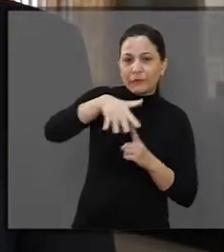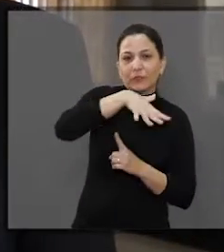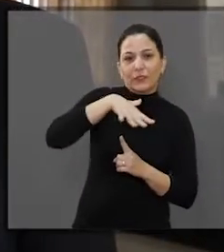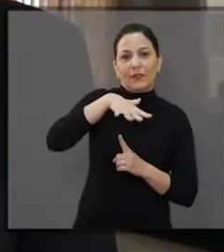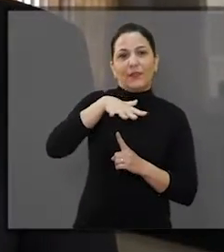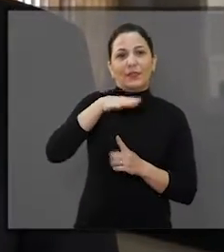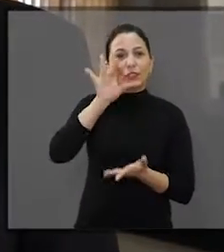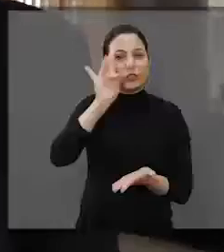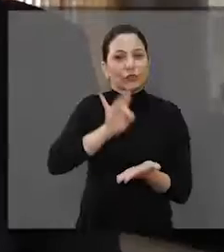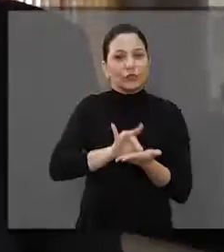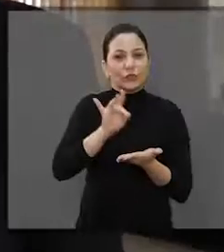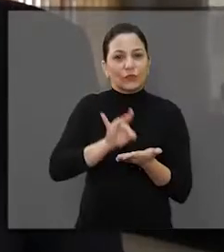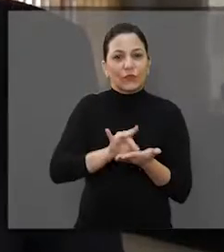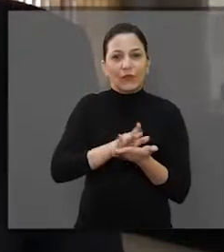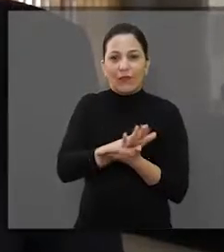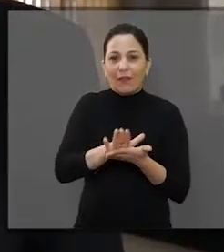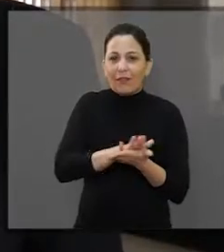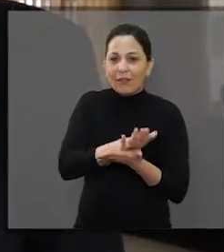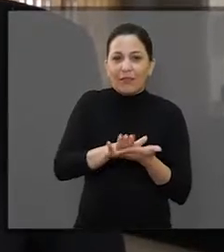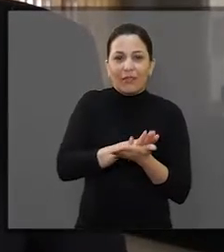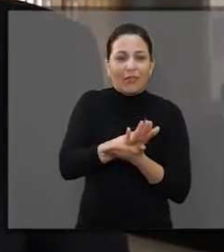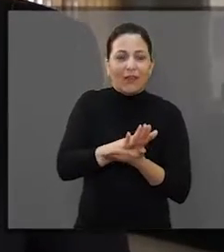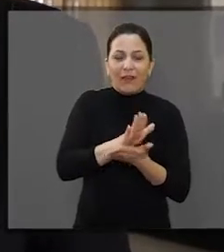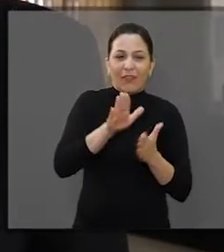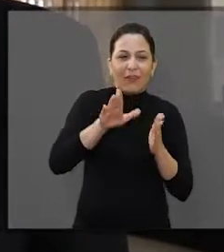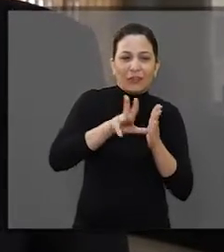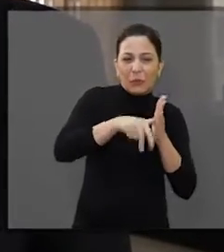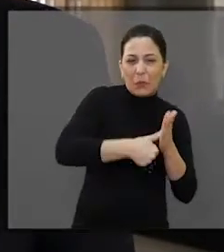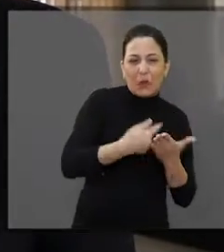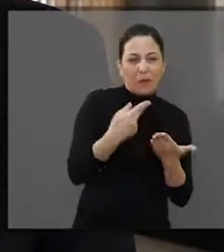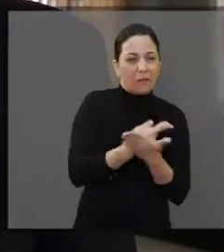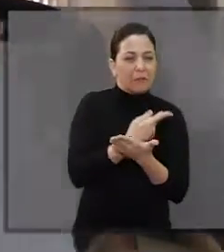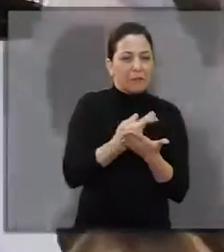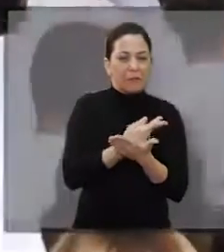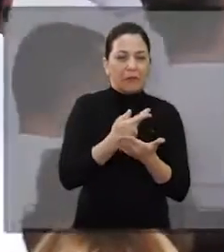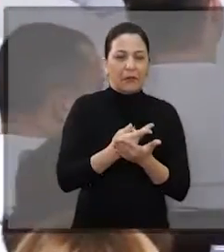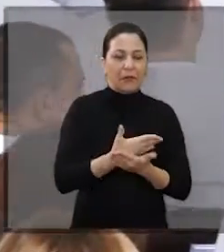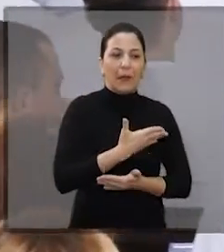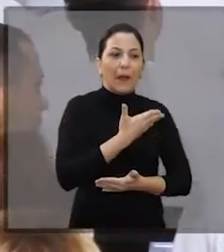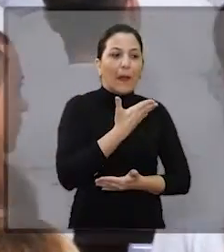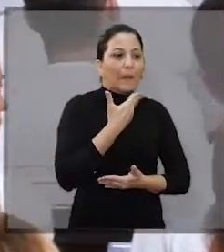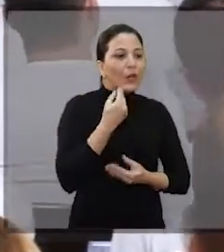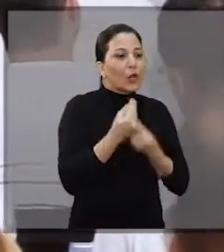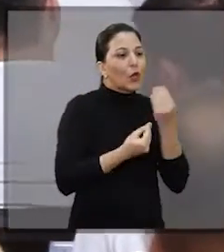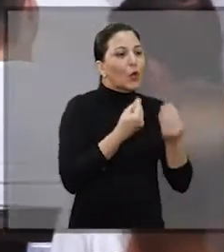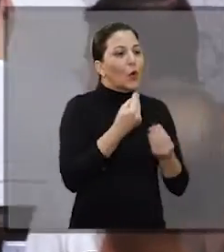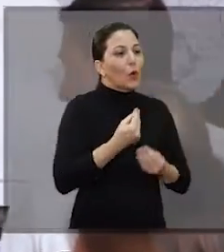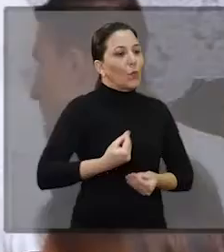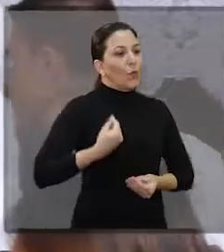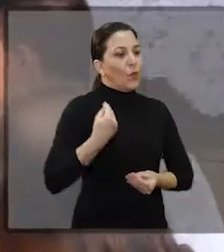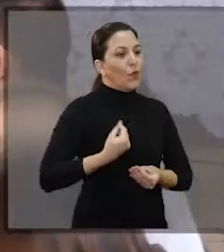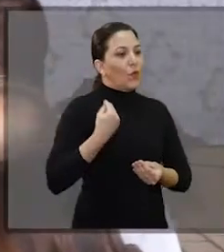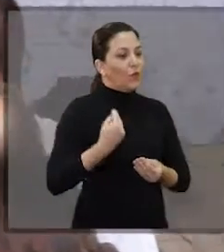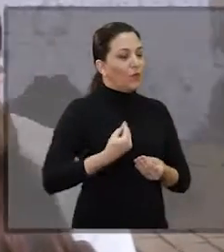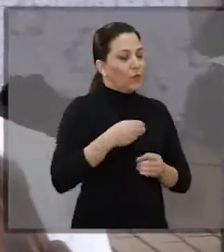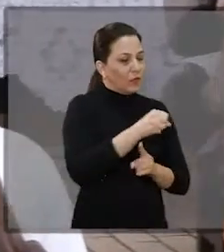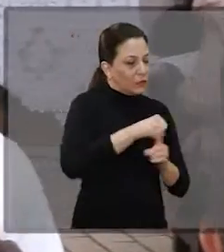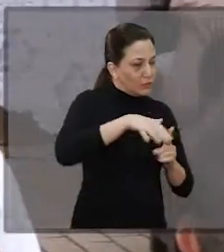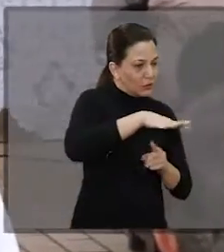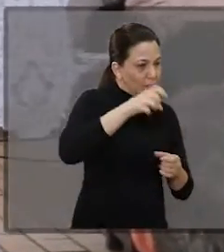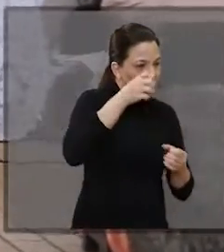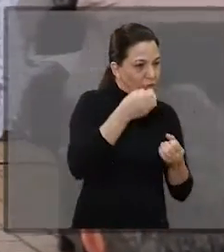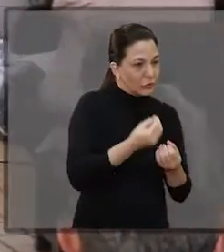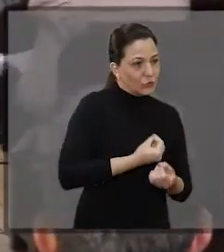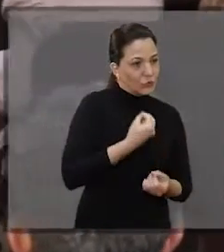reintegração à sociedade sem cometimento de outros ilícitos. E melhora as condições dele ter uma